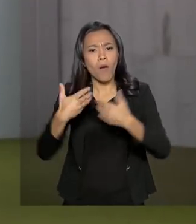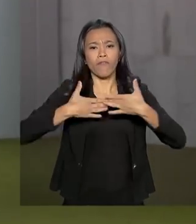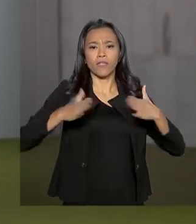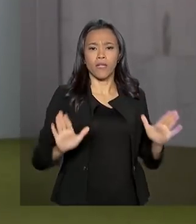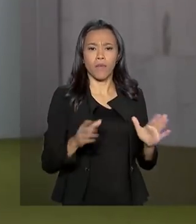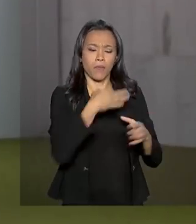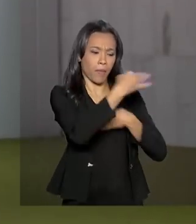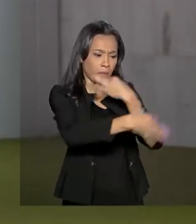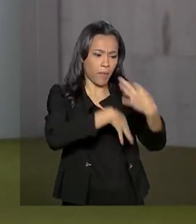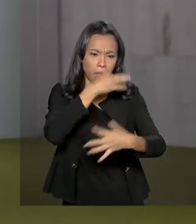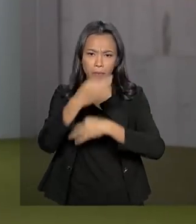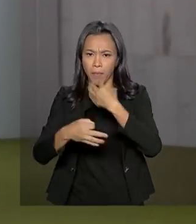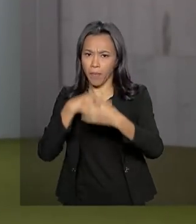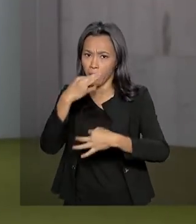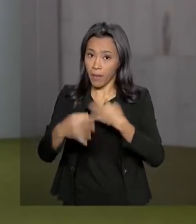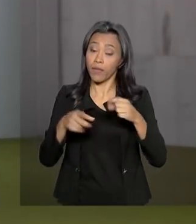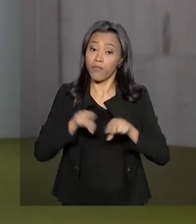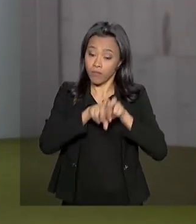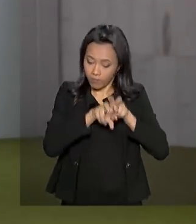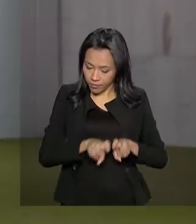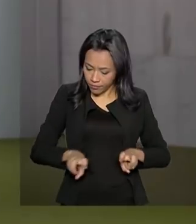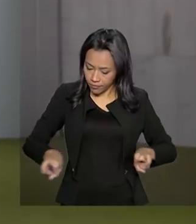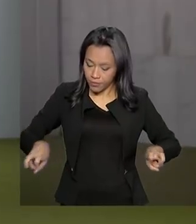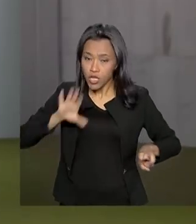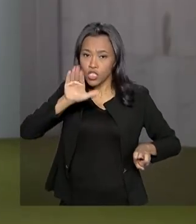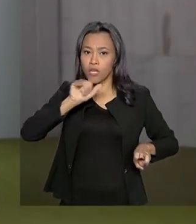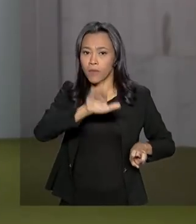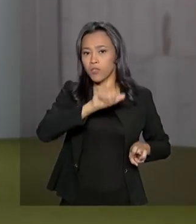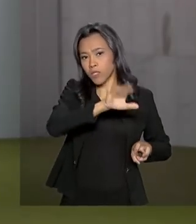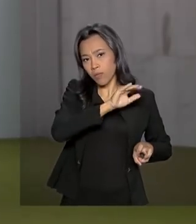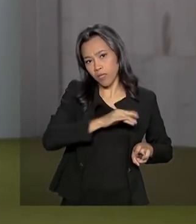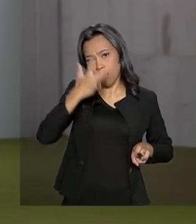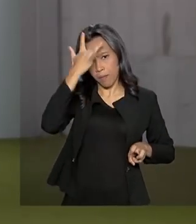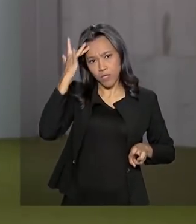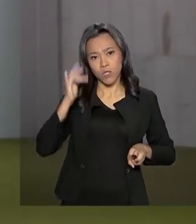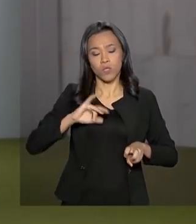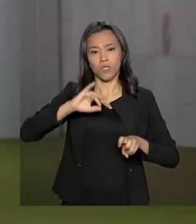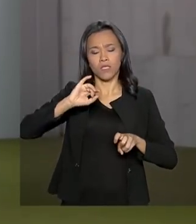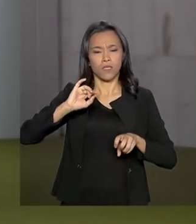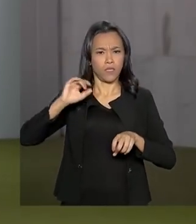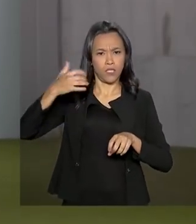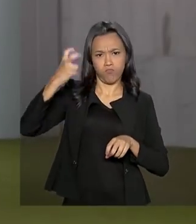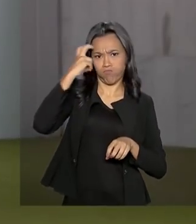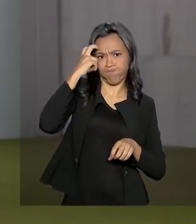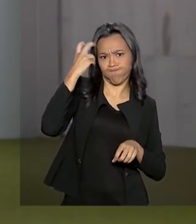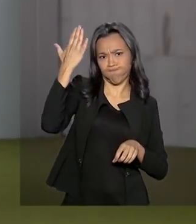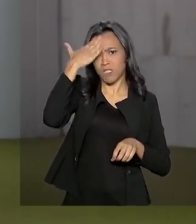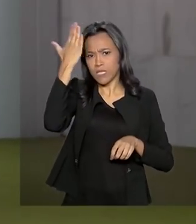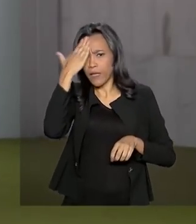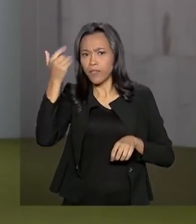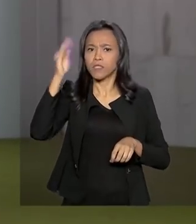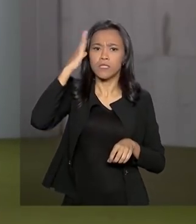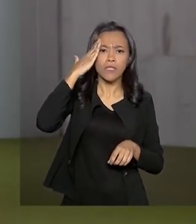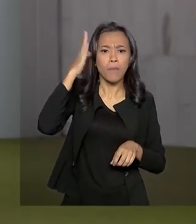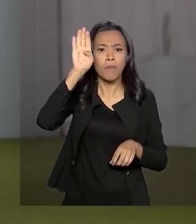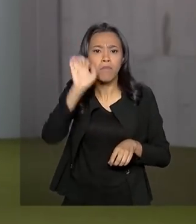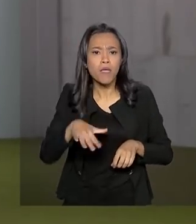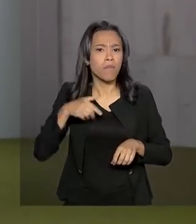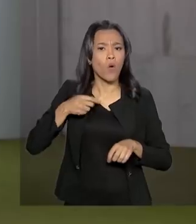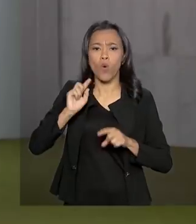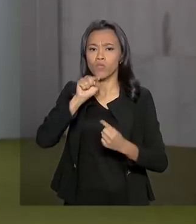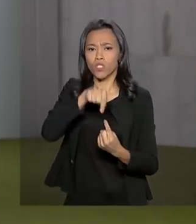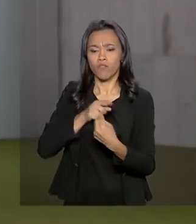a comissão pretende realizar com especialistas e a definição de nomes do governo que devem ser chamados aí para debater